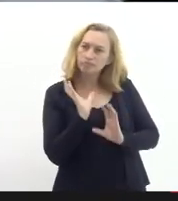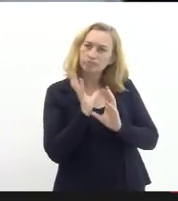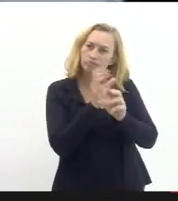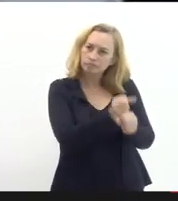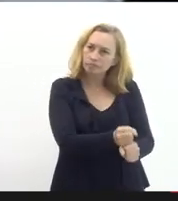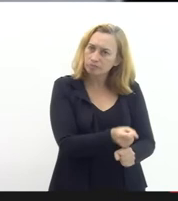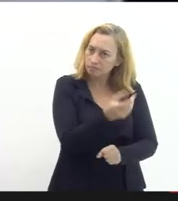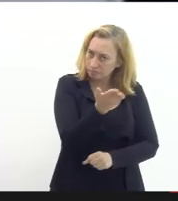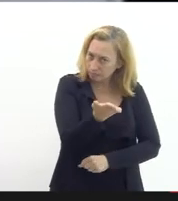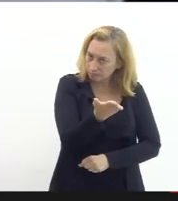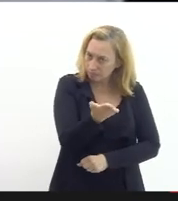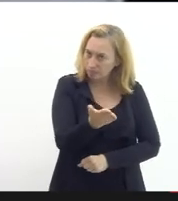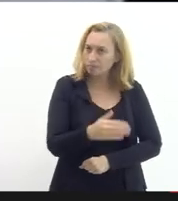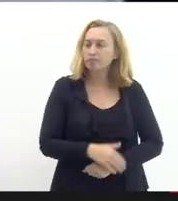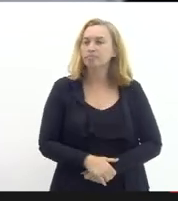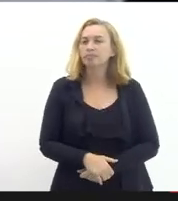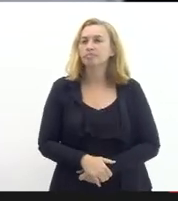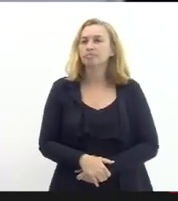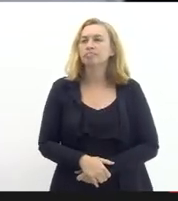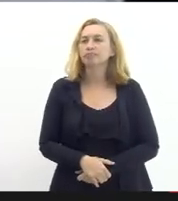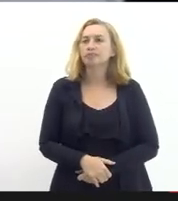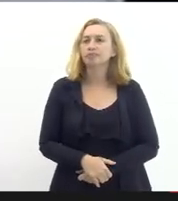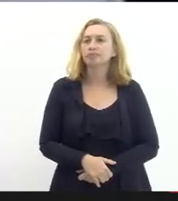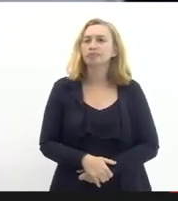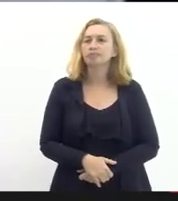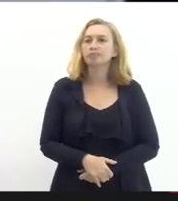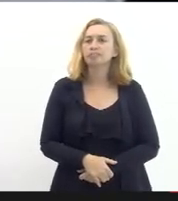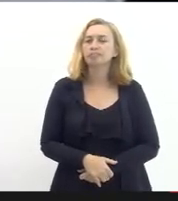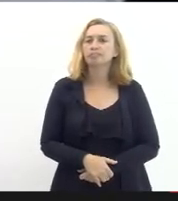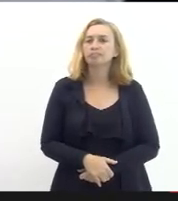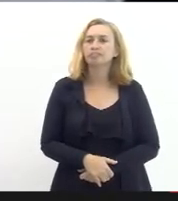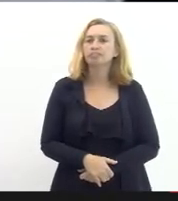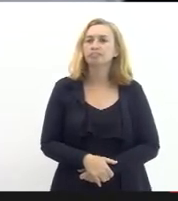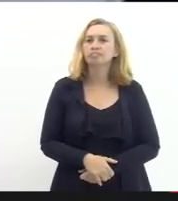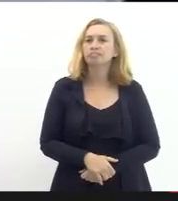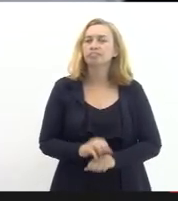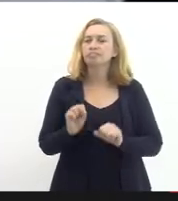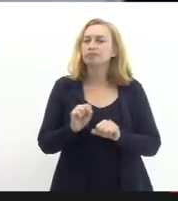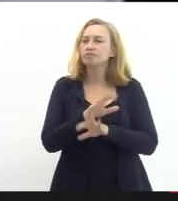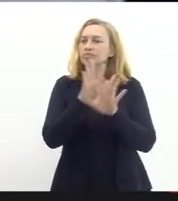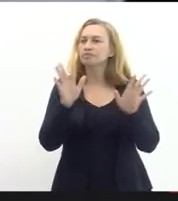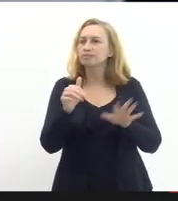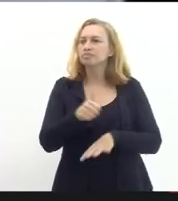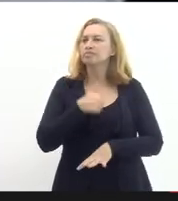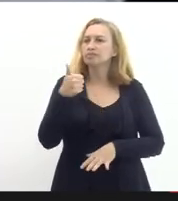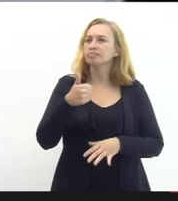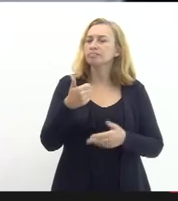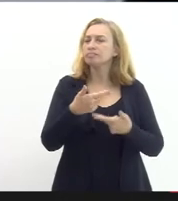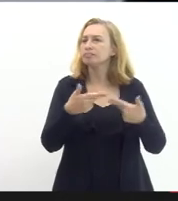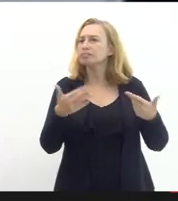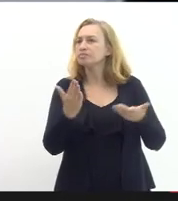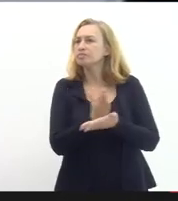para sintetizar um pouco acabar repetindo muitos assuntos